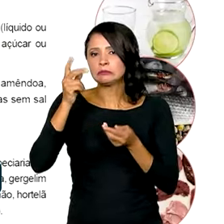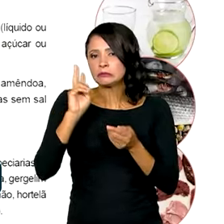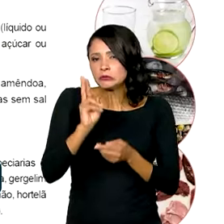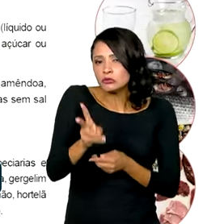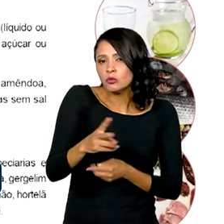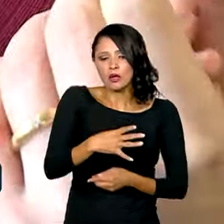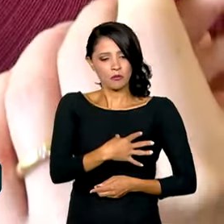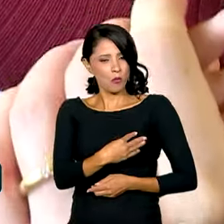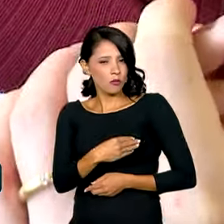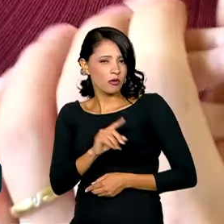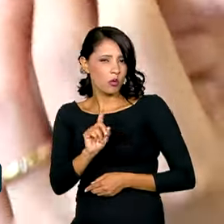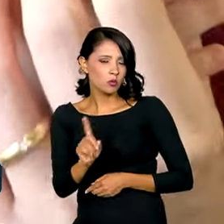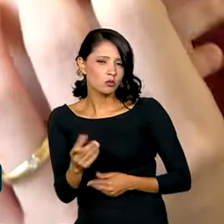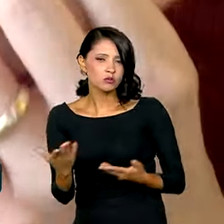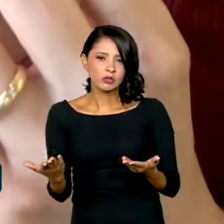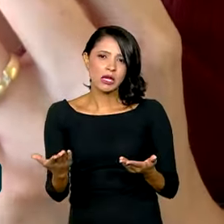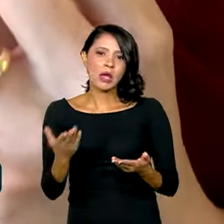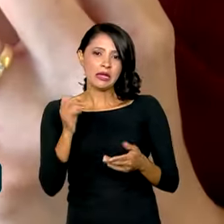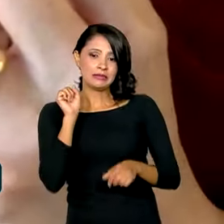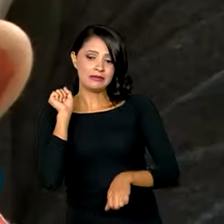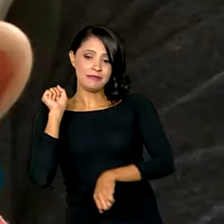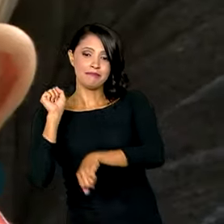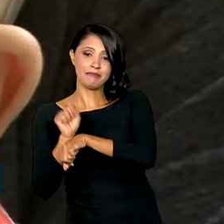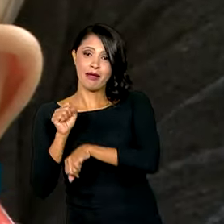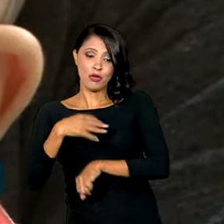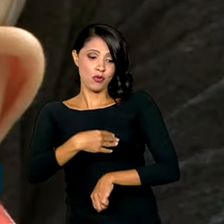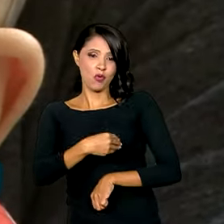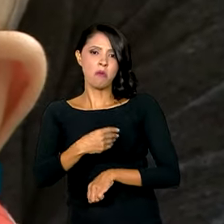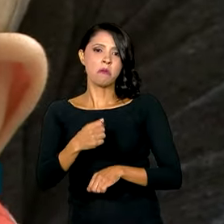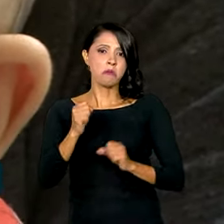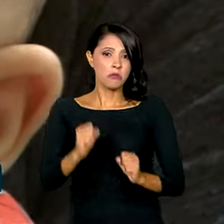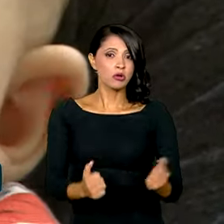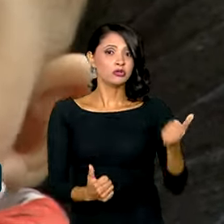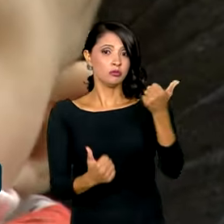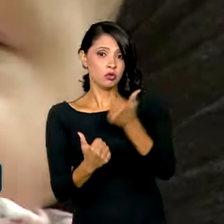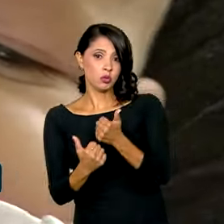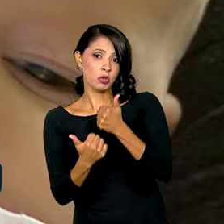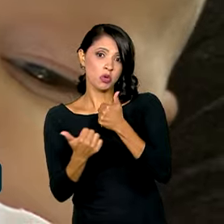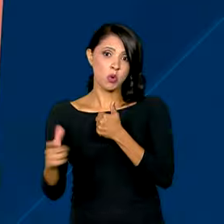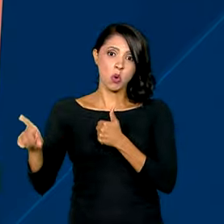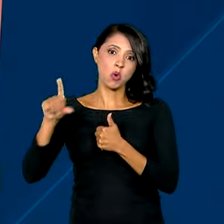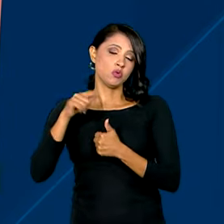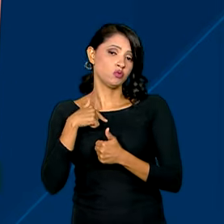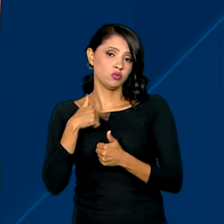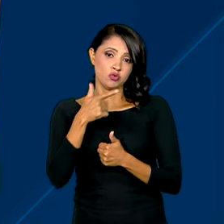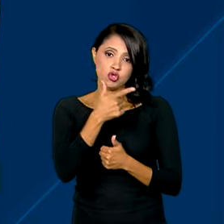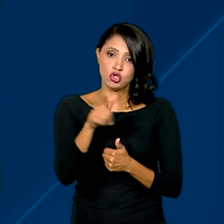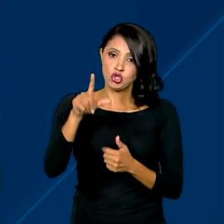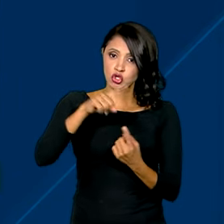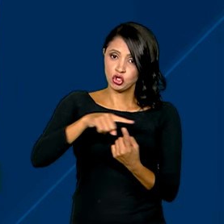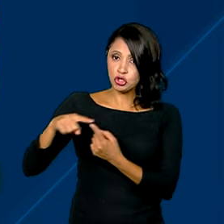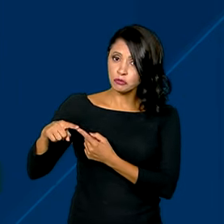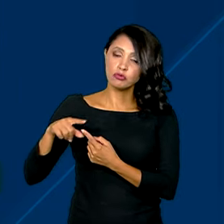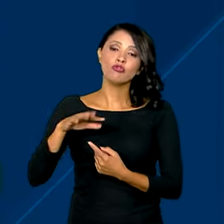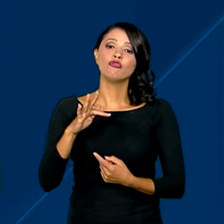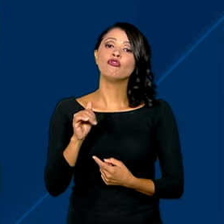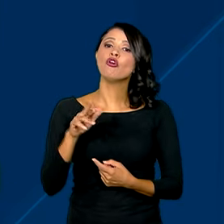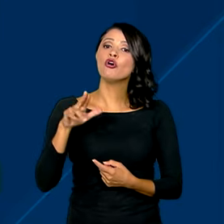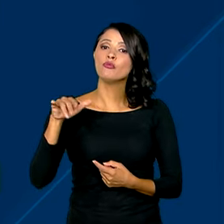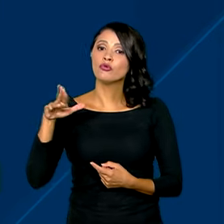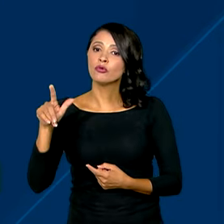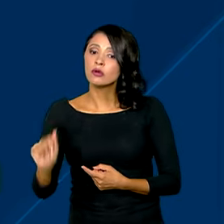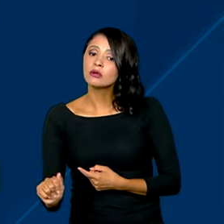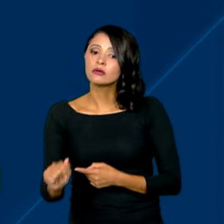com o leite materno? Em caso de desmame precoce, pode substituir o leite por fórmulas? O Guia Alimentar para Crianças